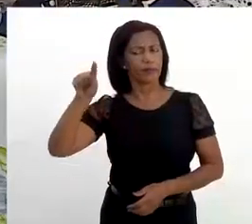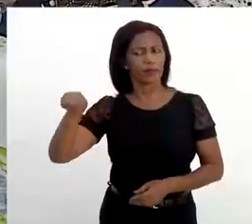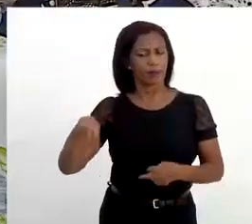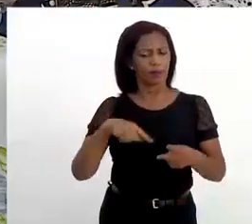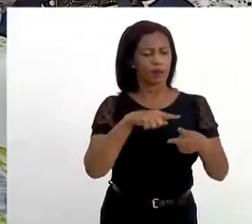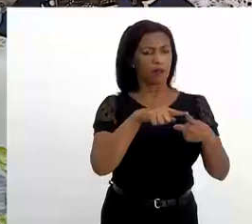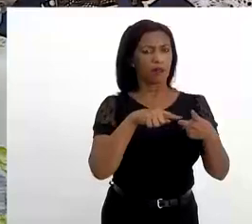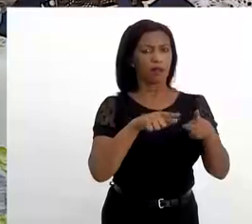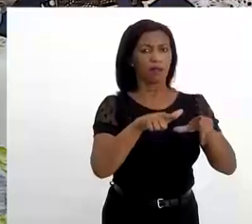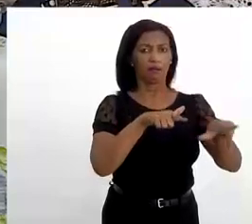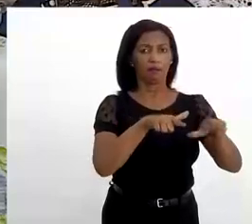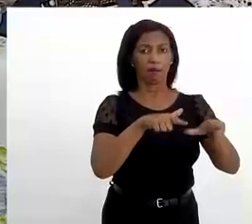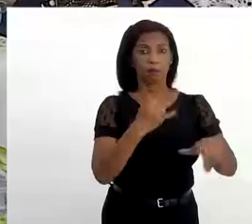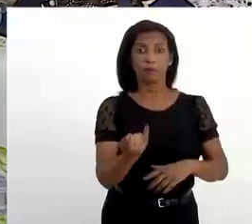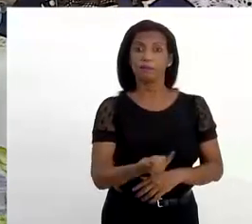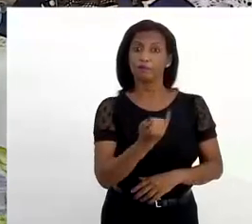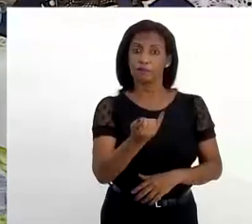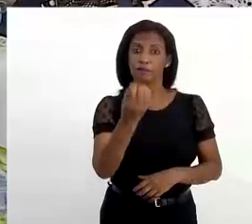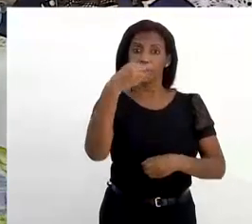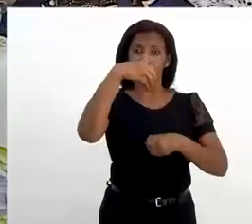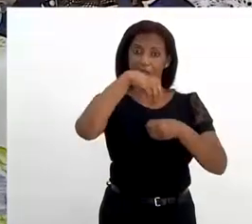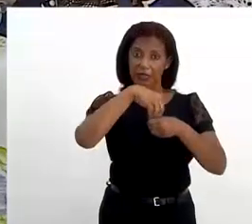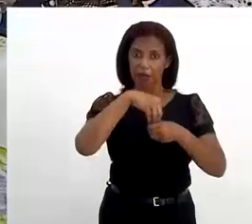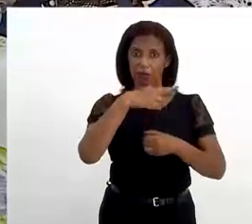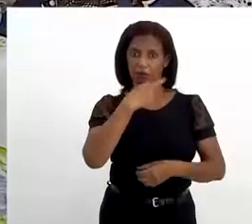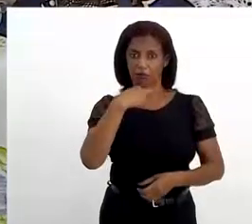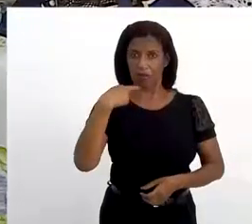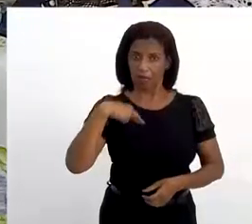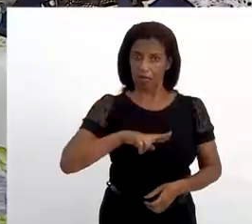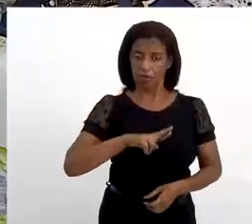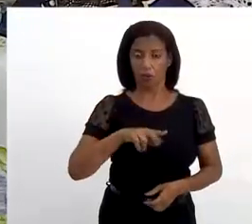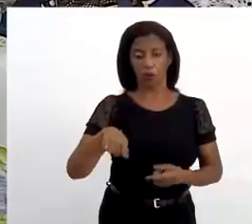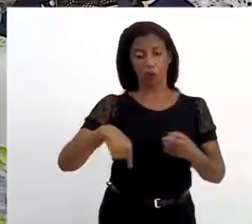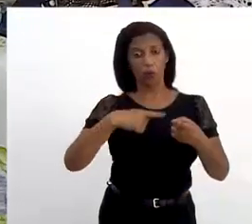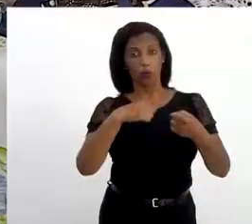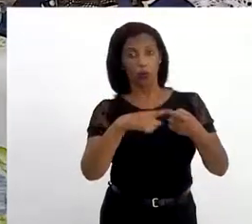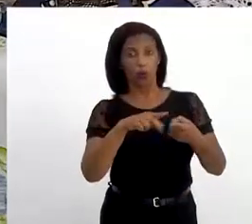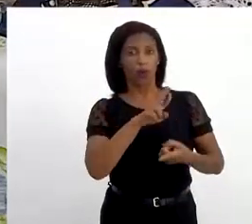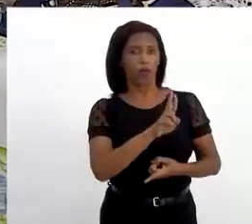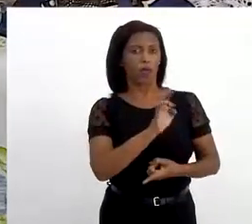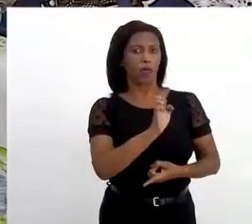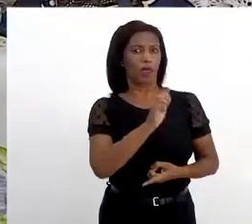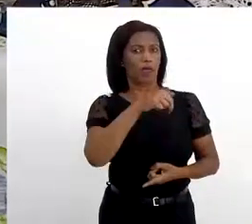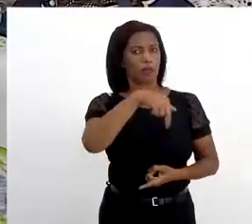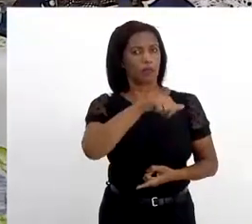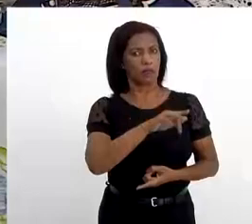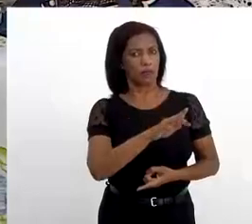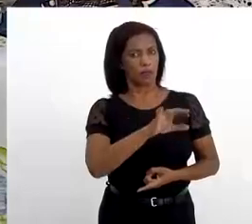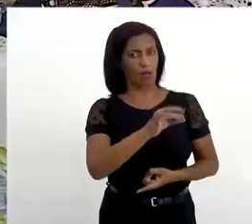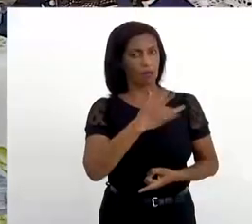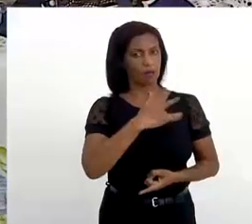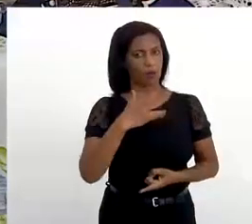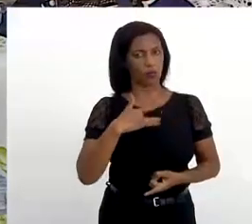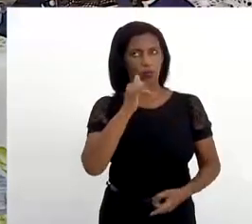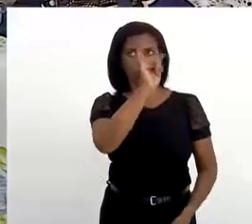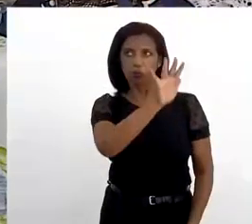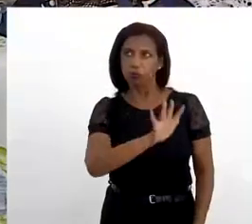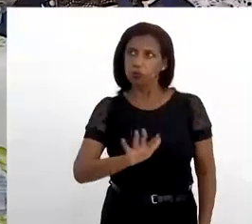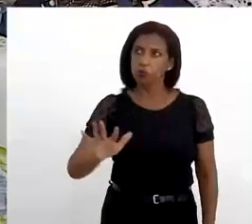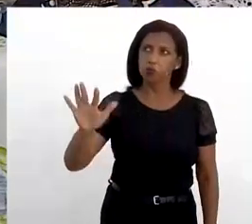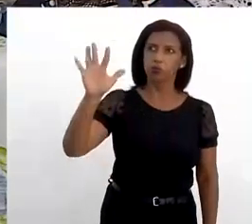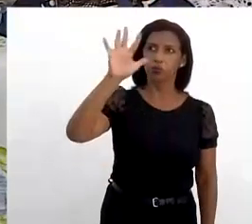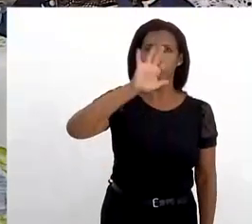eles fazem dentro da religião. Um é a Renafro Saúde, é nacional, cuida da